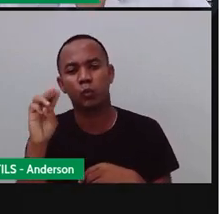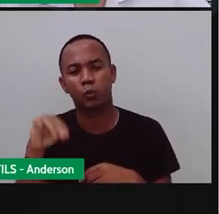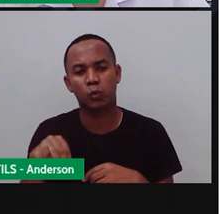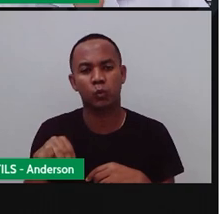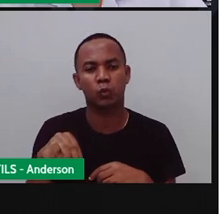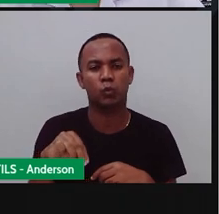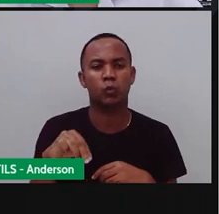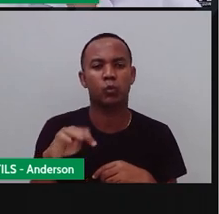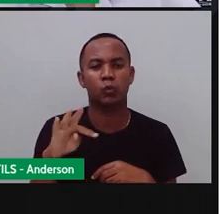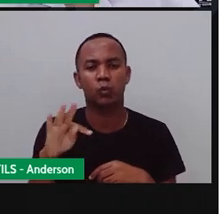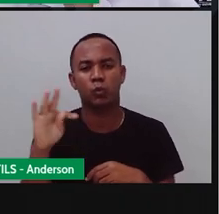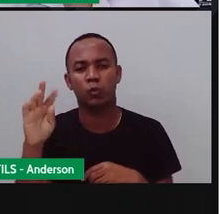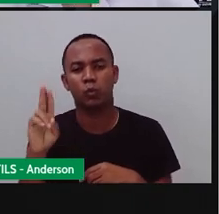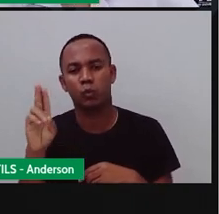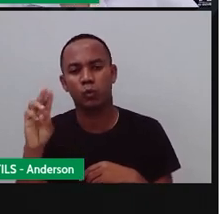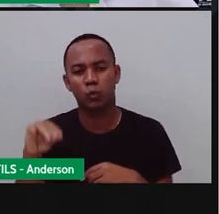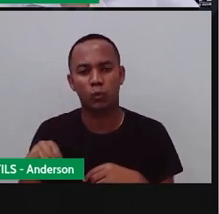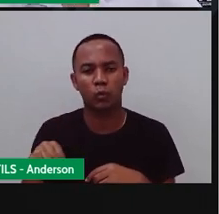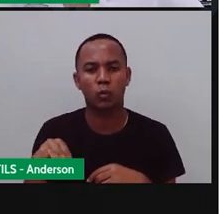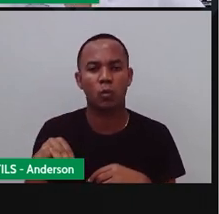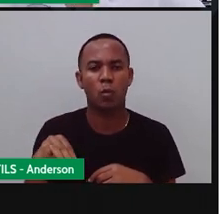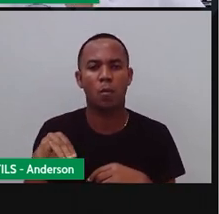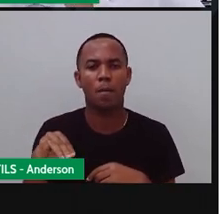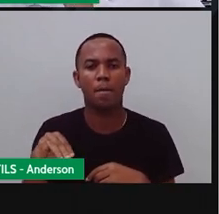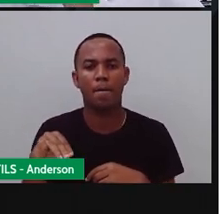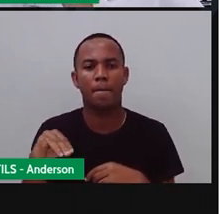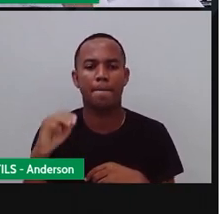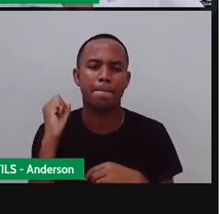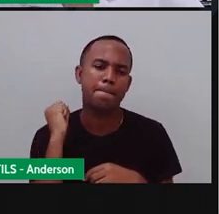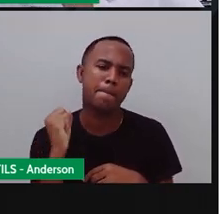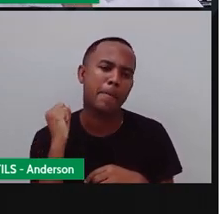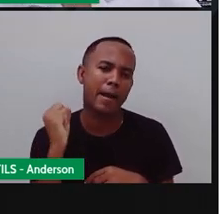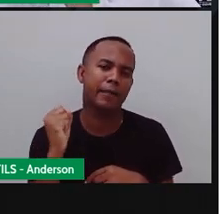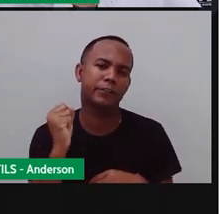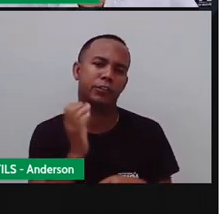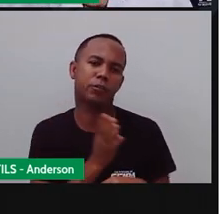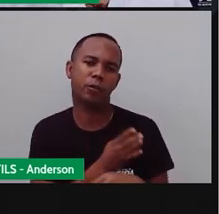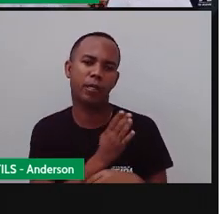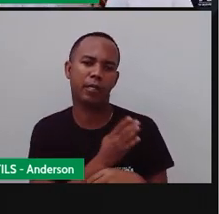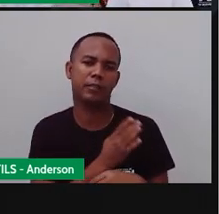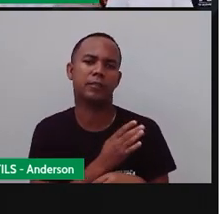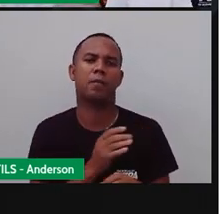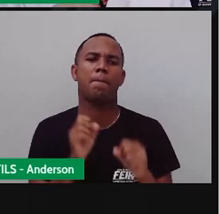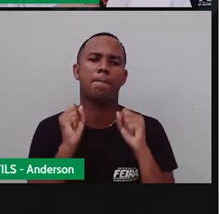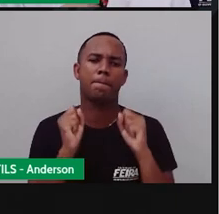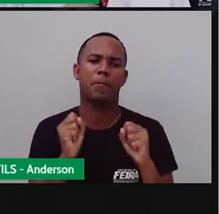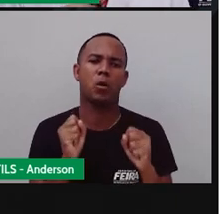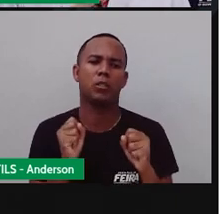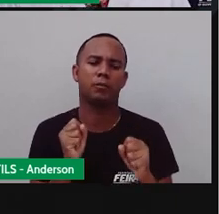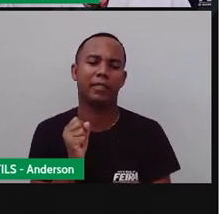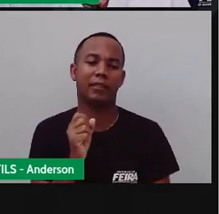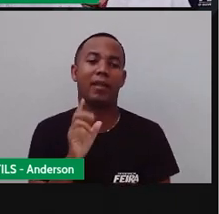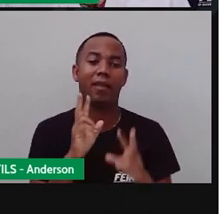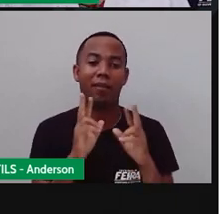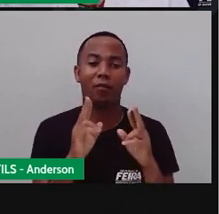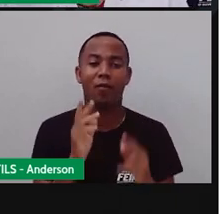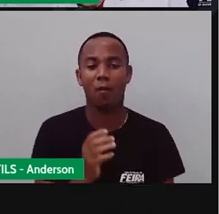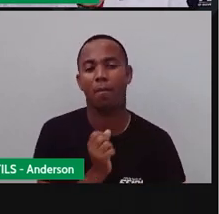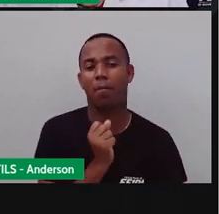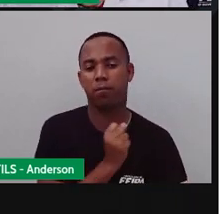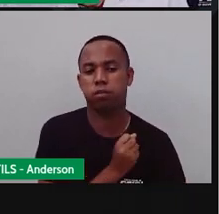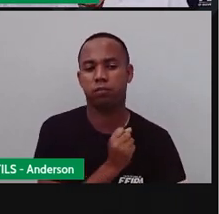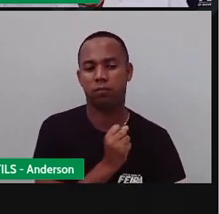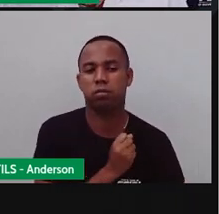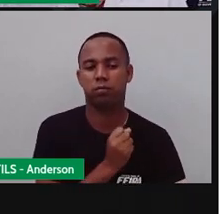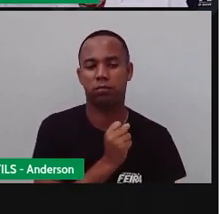bater. Essa é de quem? De Elba Ramalho, né? Que aí esse tum, tum, tum, que é o quê? Do